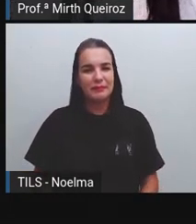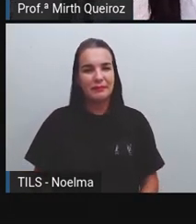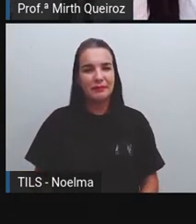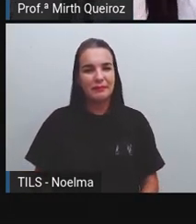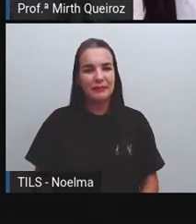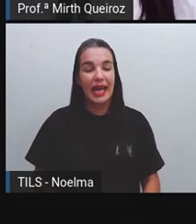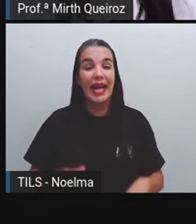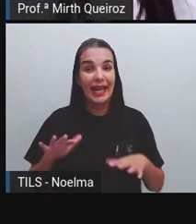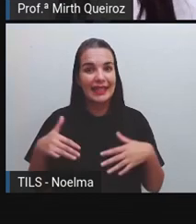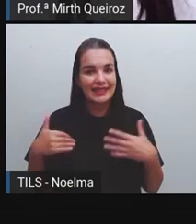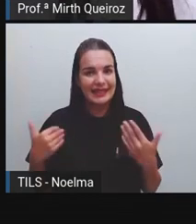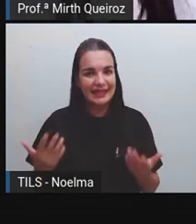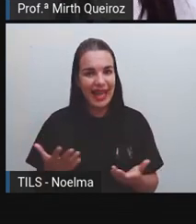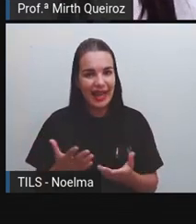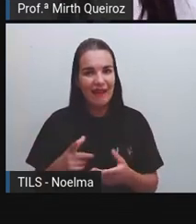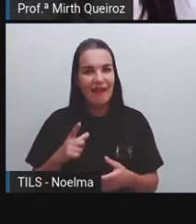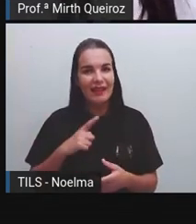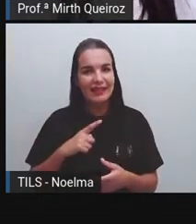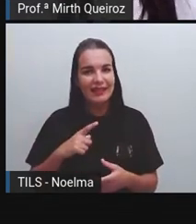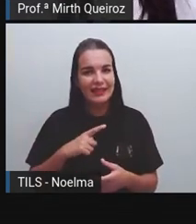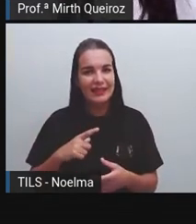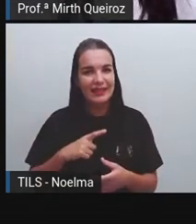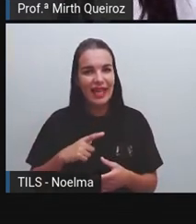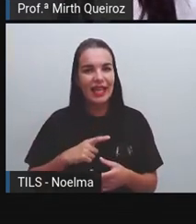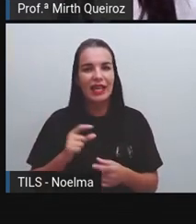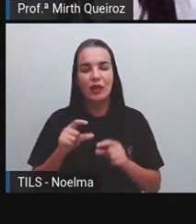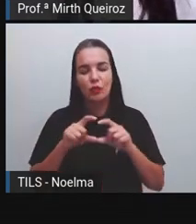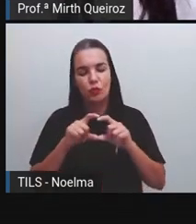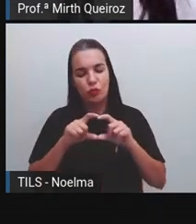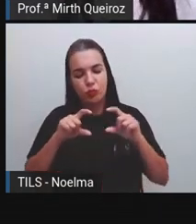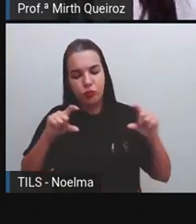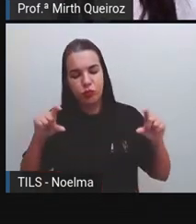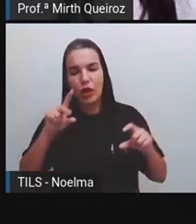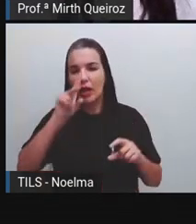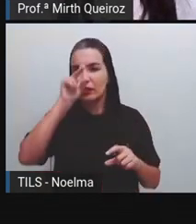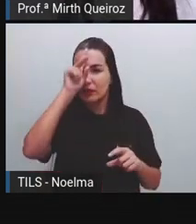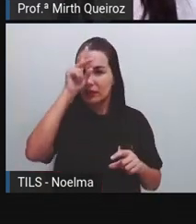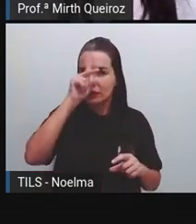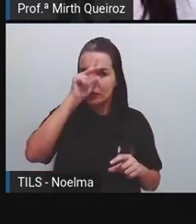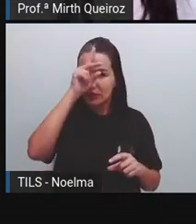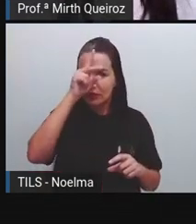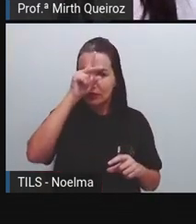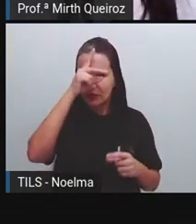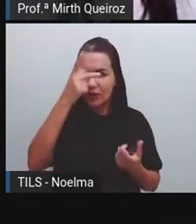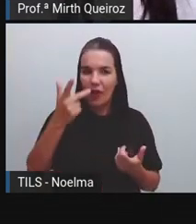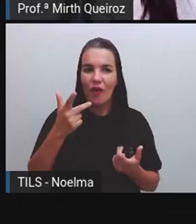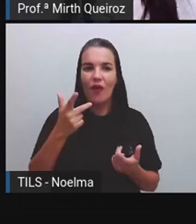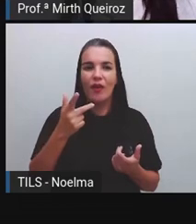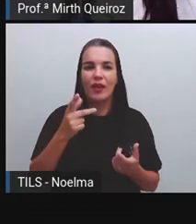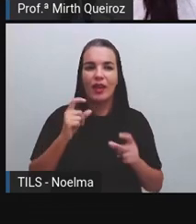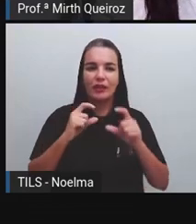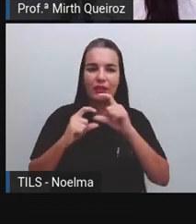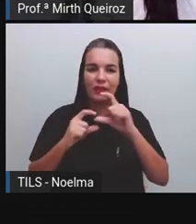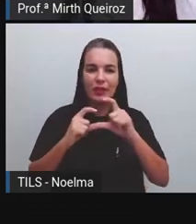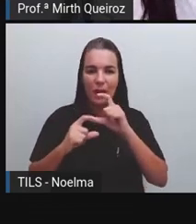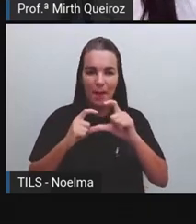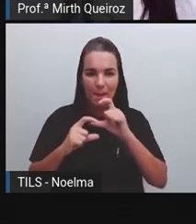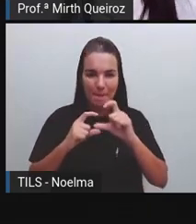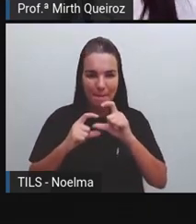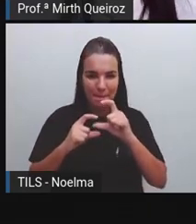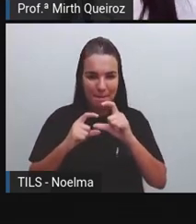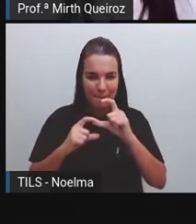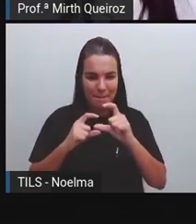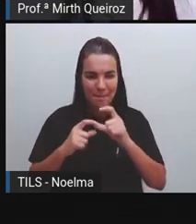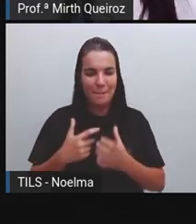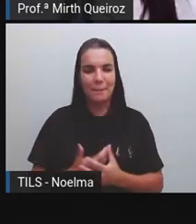E aí a gente tem um pedaço aí da história, um trechinho aí da história em quadrinhos de Calvin